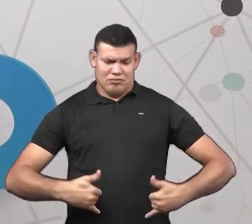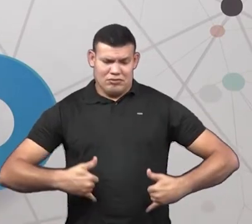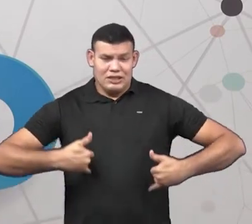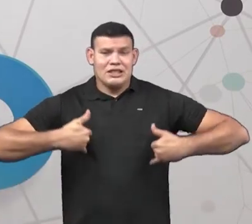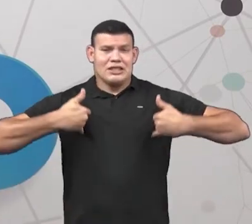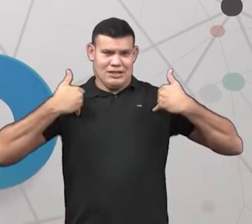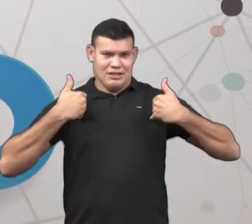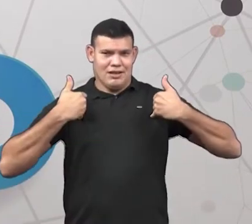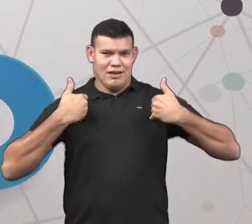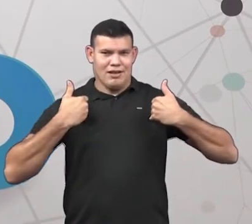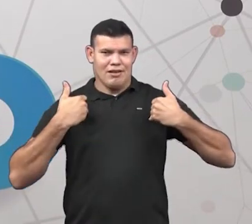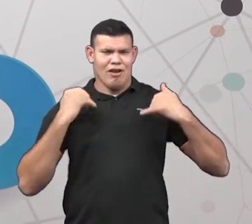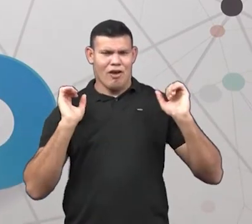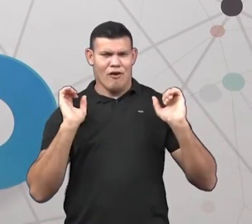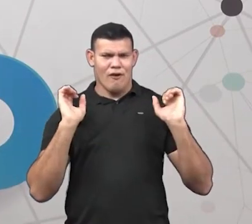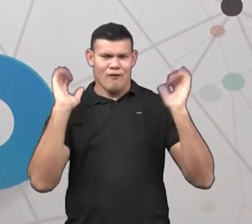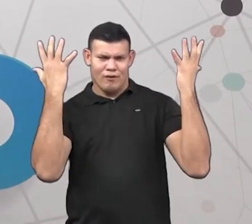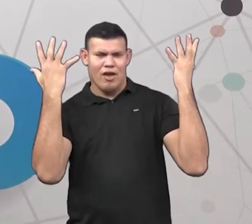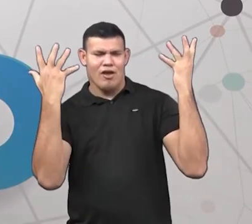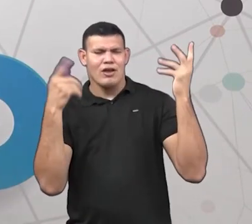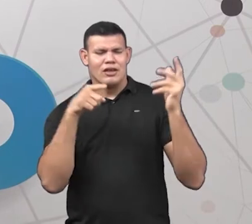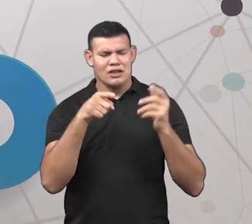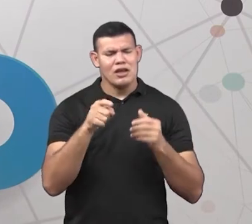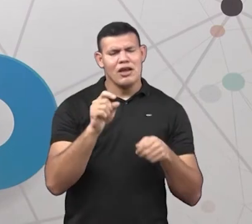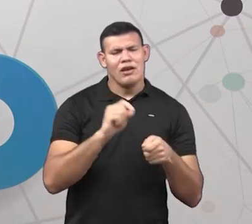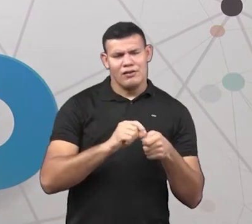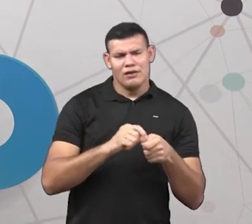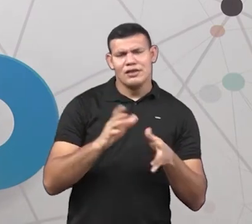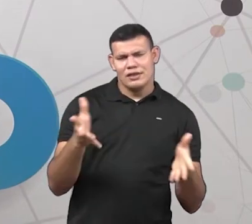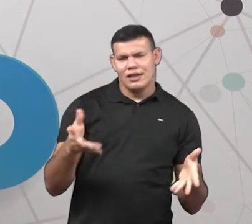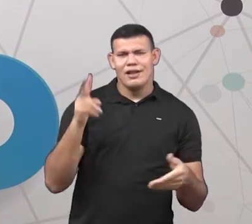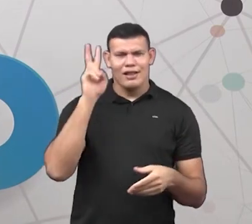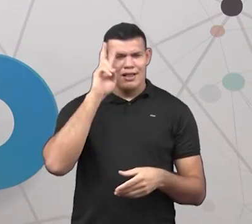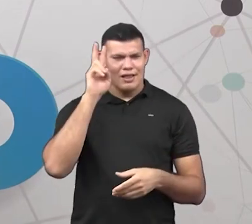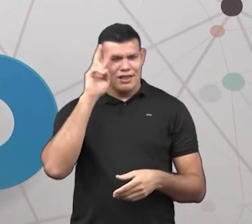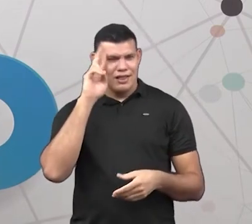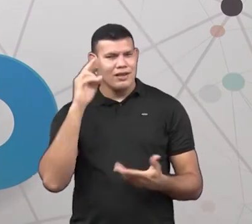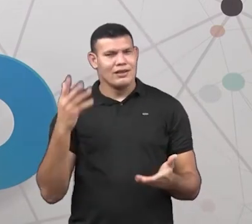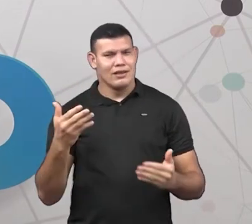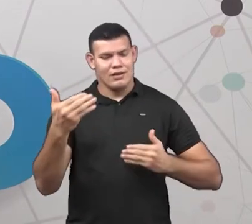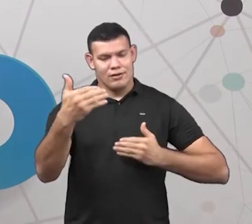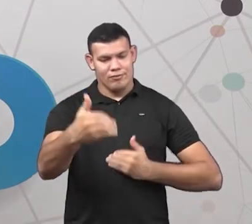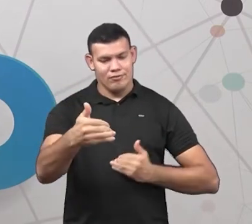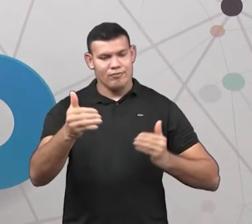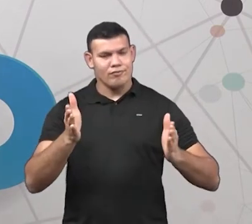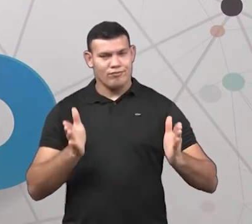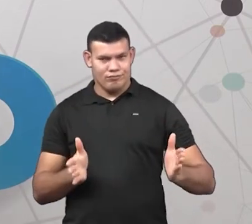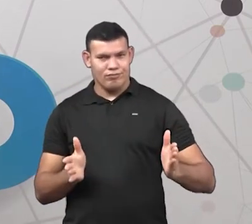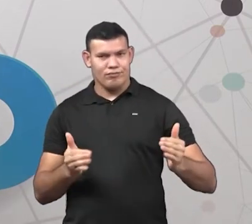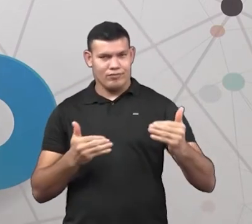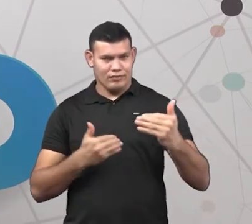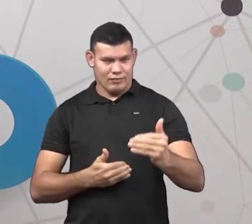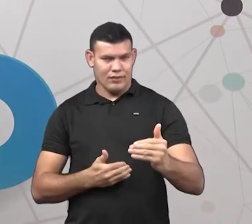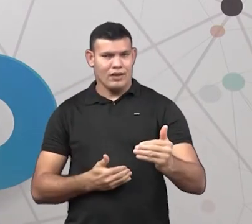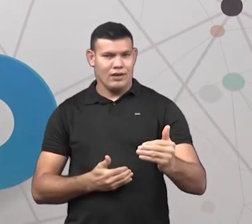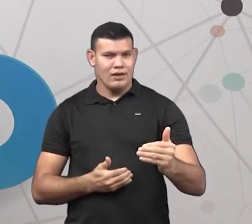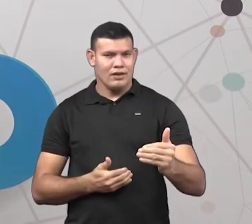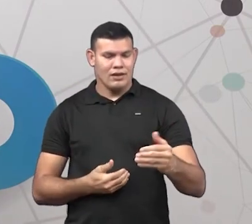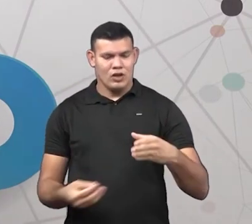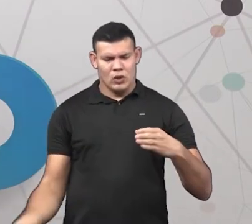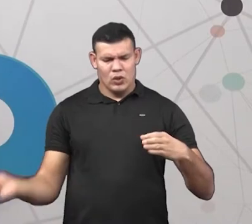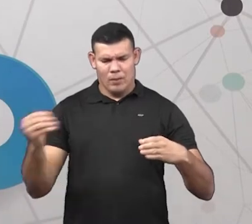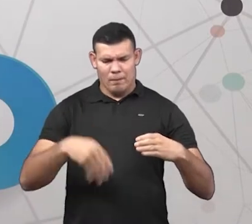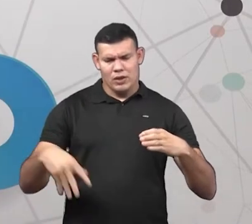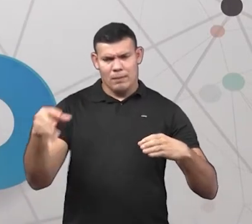Existem plásticos mais duros. Essa caixa aqui, ó. O material dela. A própria caixa que eu utilizei, que eu coloquei os